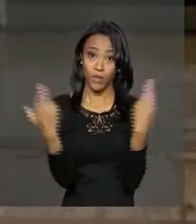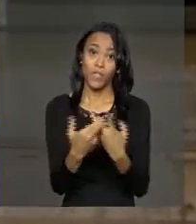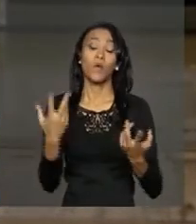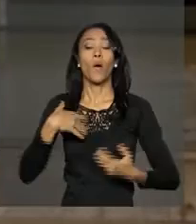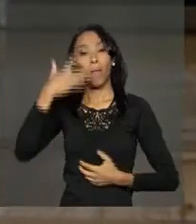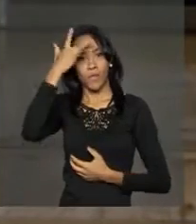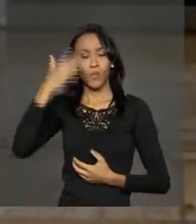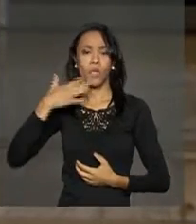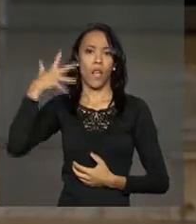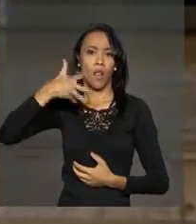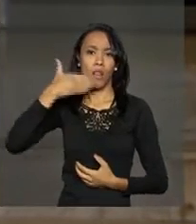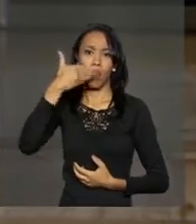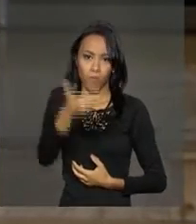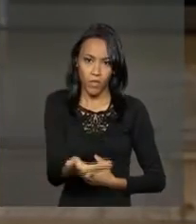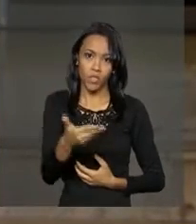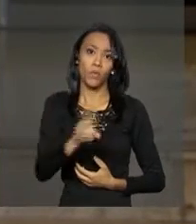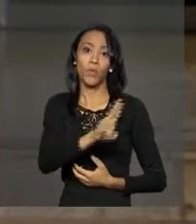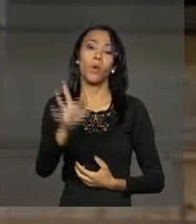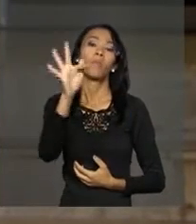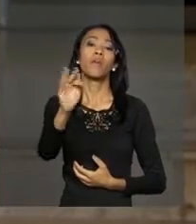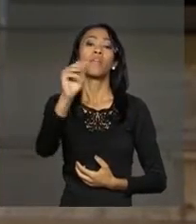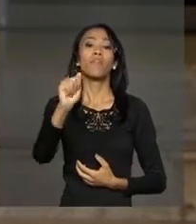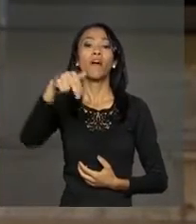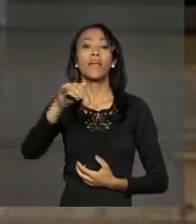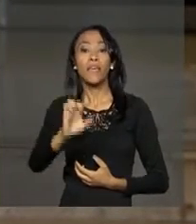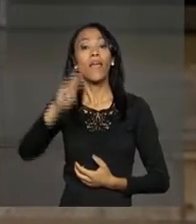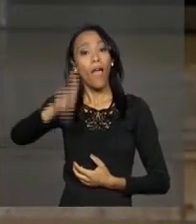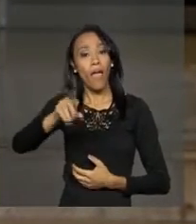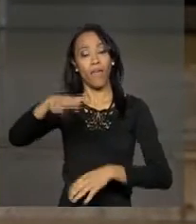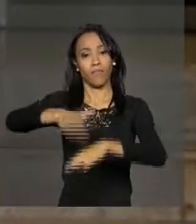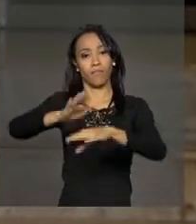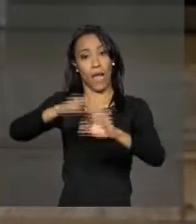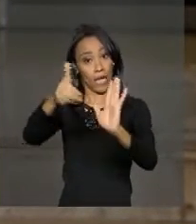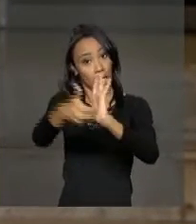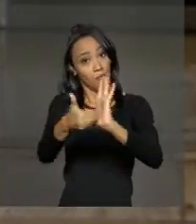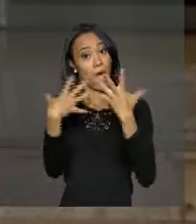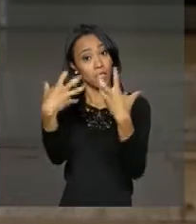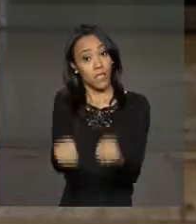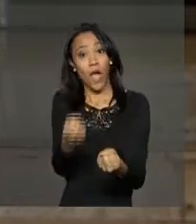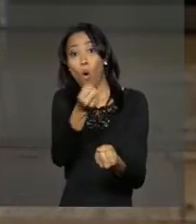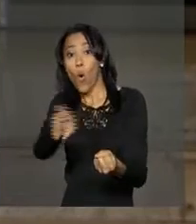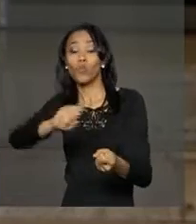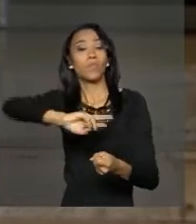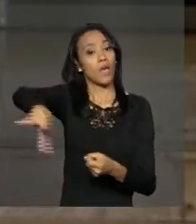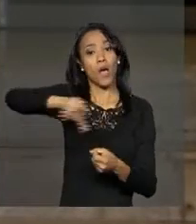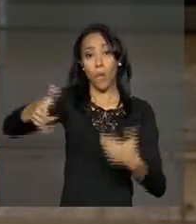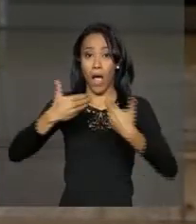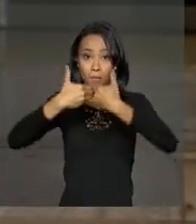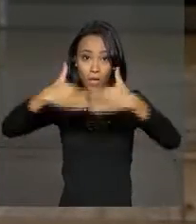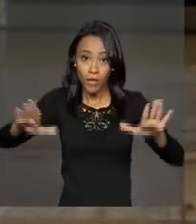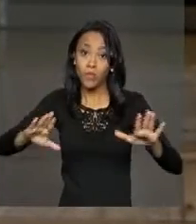pedido no STF, Edson Fachin, explicou que cabe à Câmara dos Deputados aceitar ou não a abertura do processo de